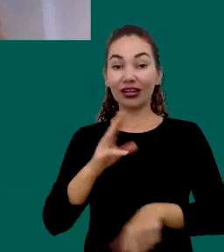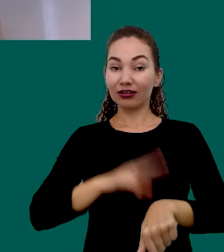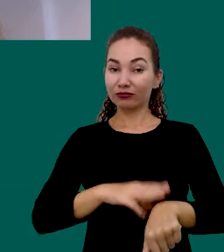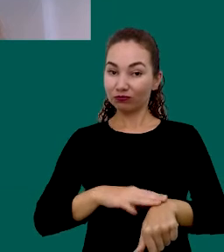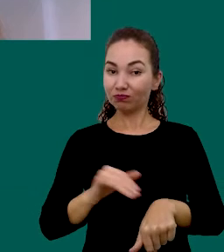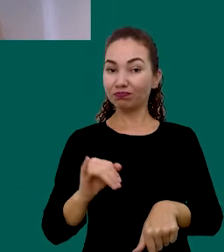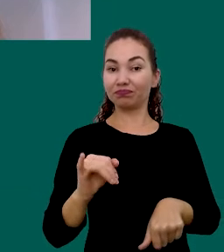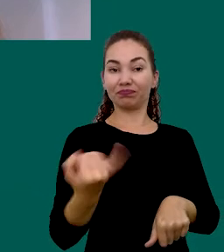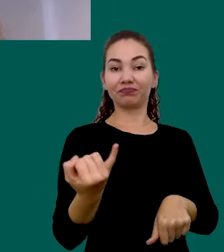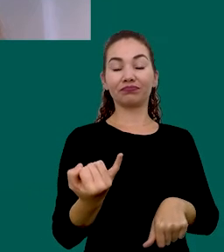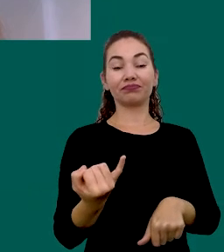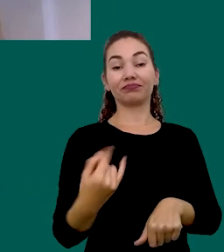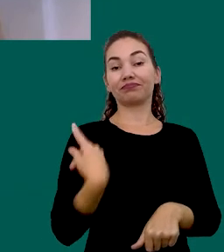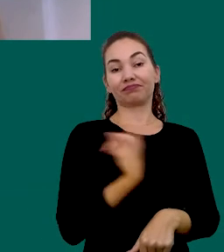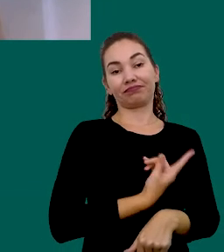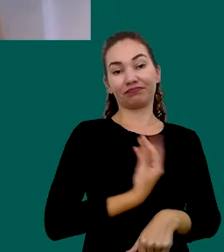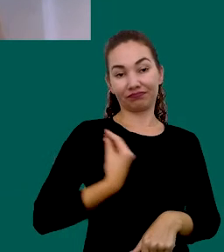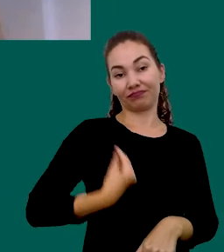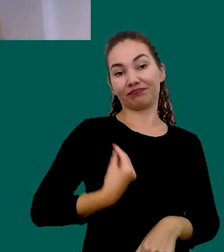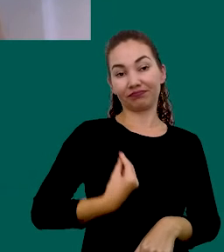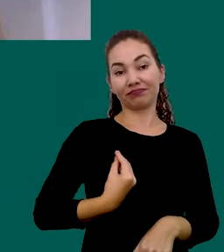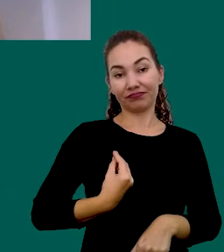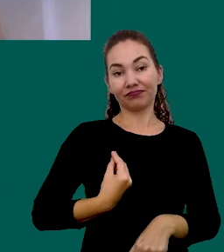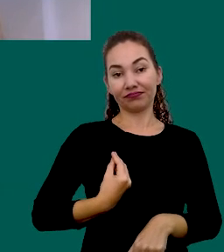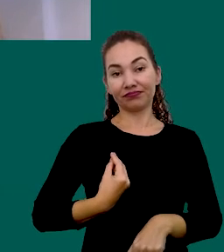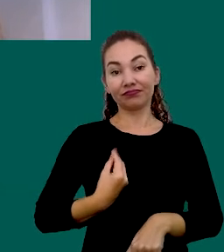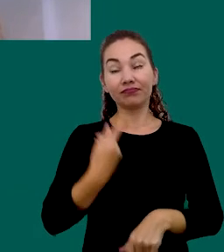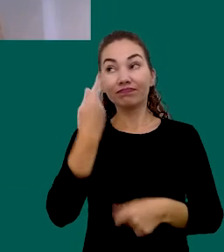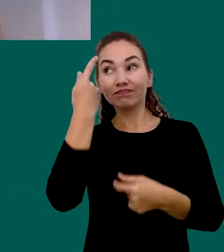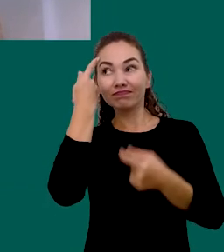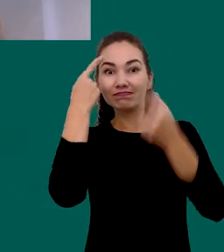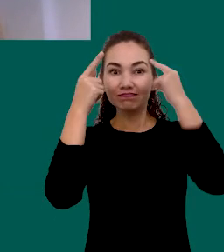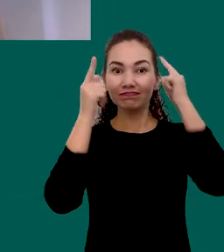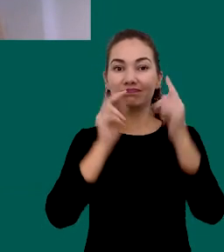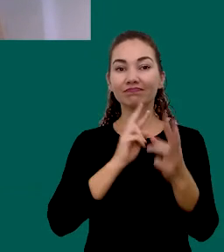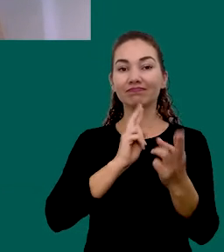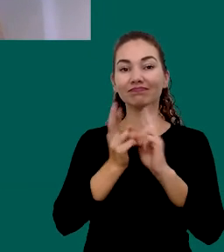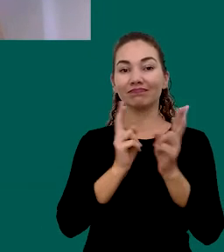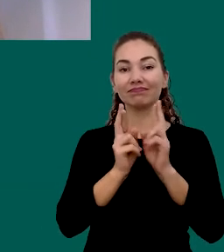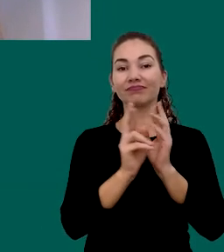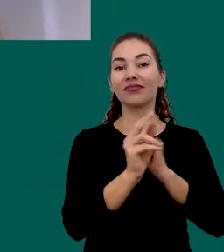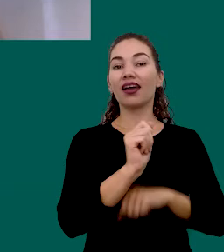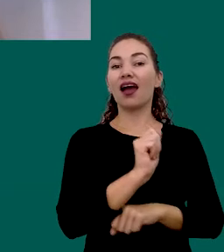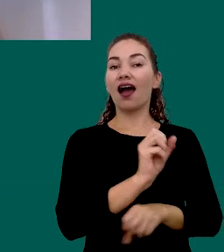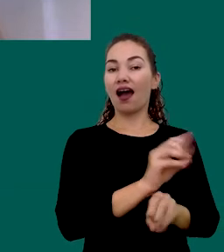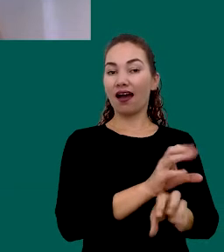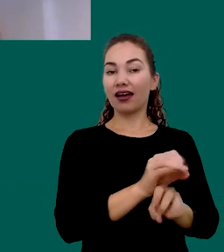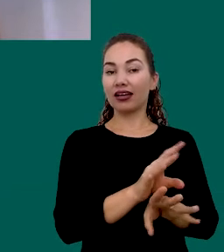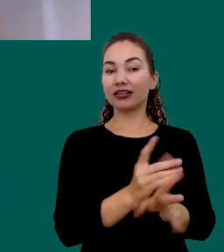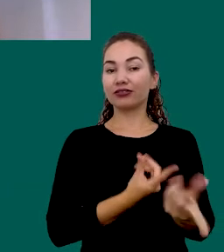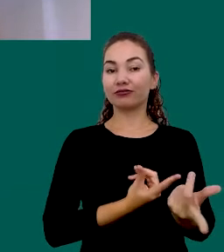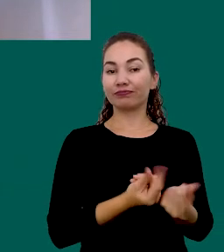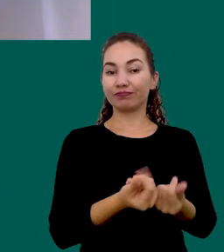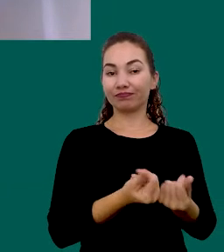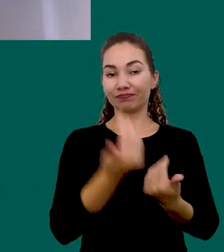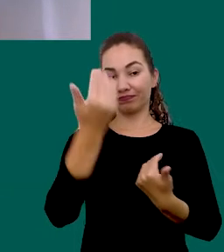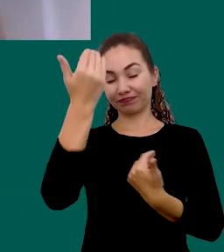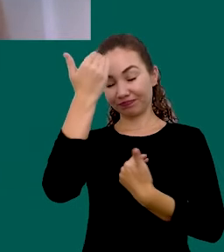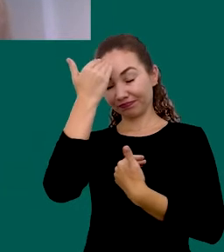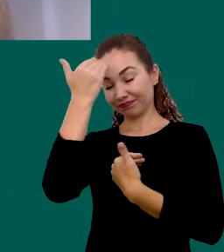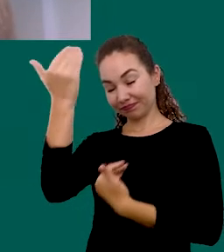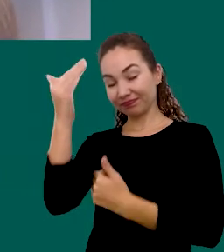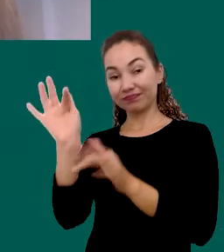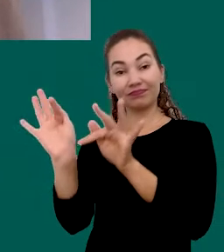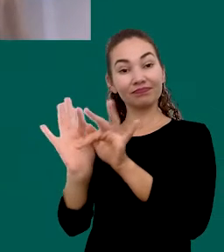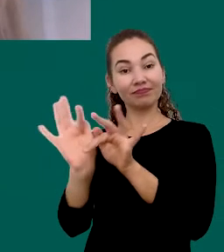oportuno Em que a gente está vivendo Ideias relacionadas A educação financeira Muito obrigada Fevale